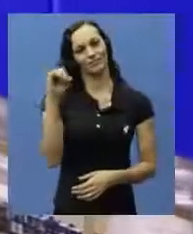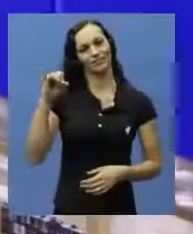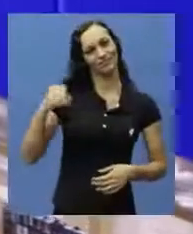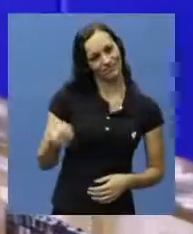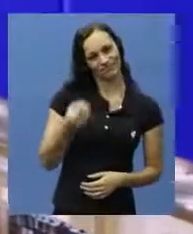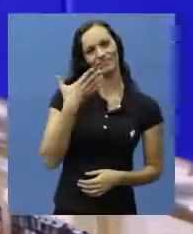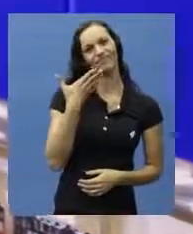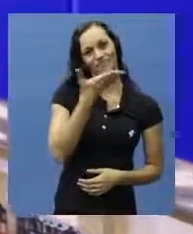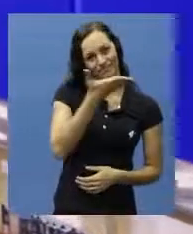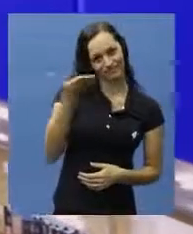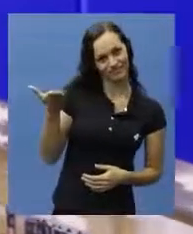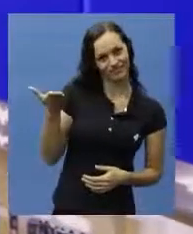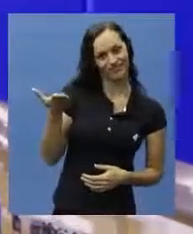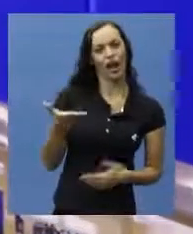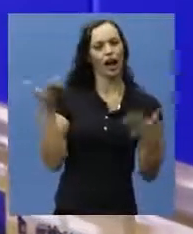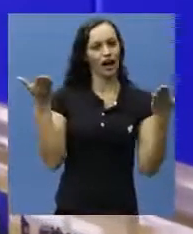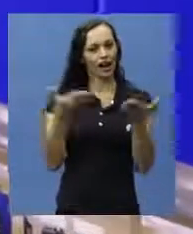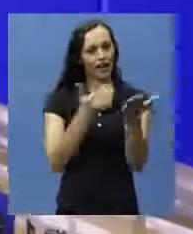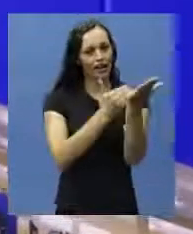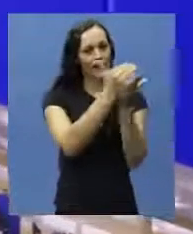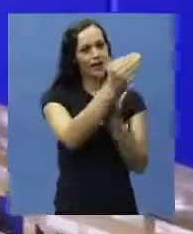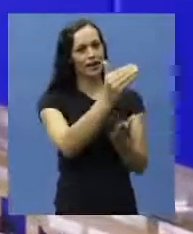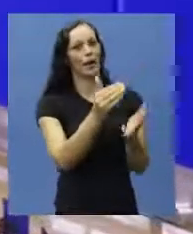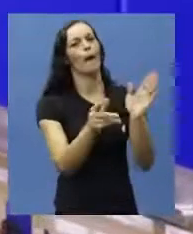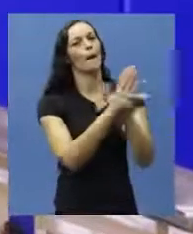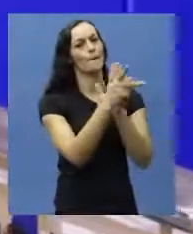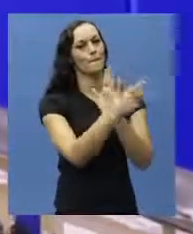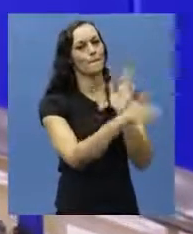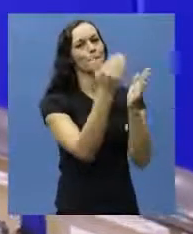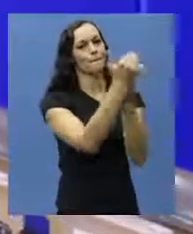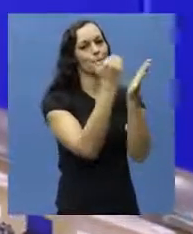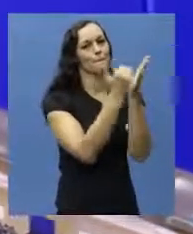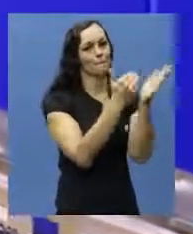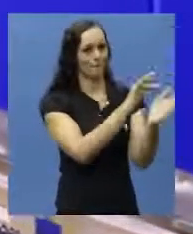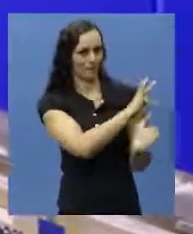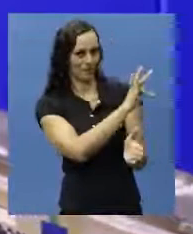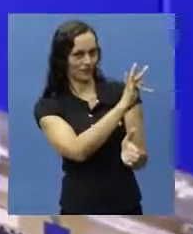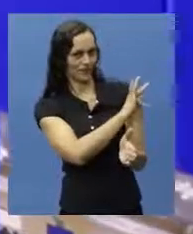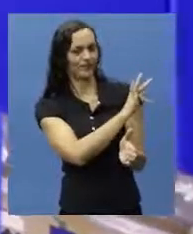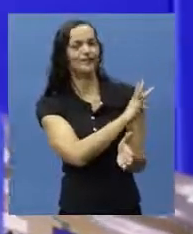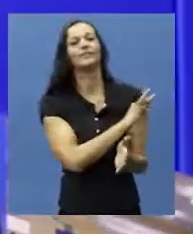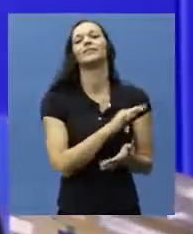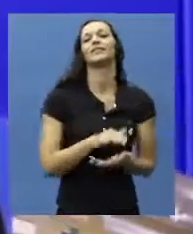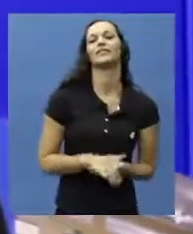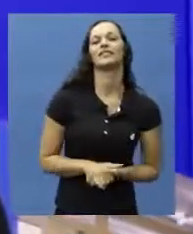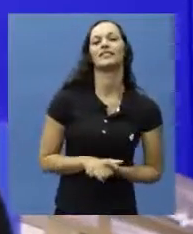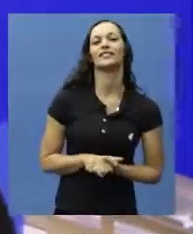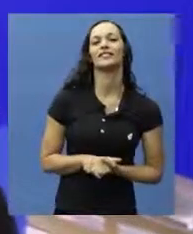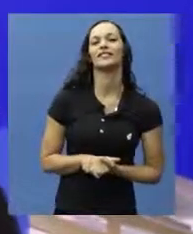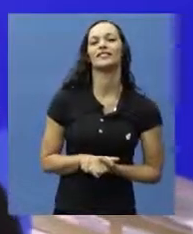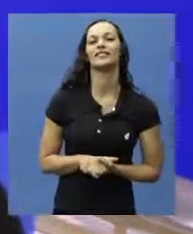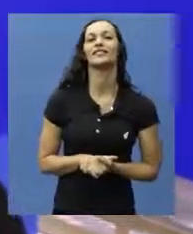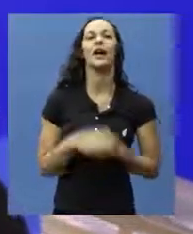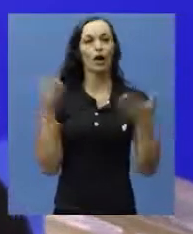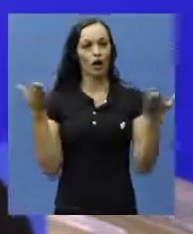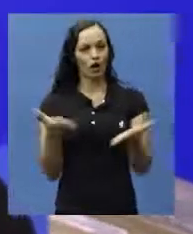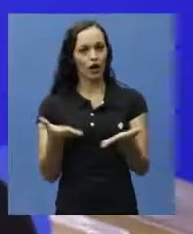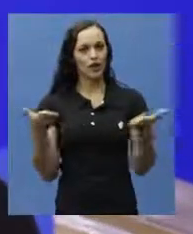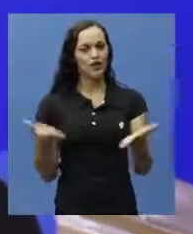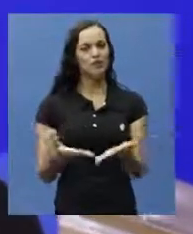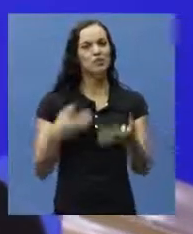Olá, tudo bem? Está anual Entre Linhas, um programa da Faculdade São Francisco de Barreiras.